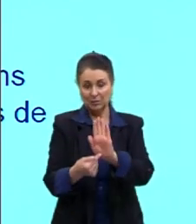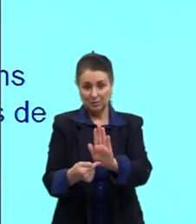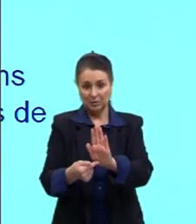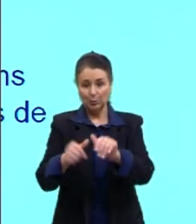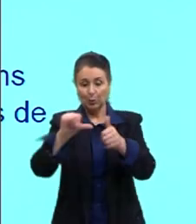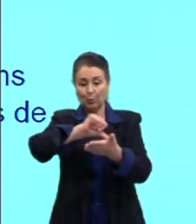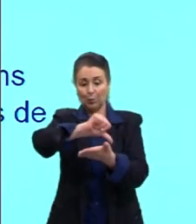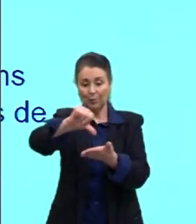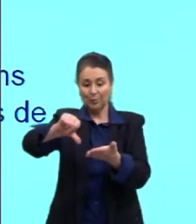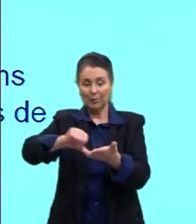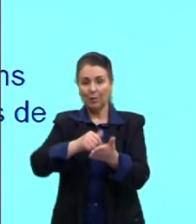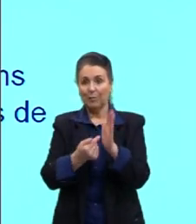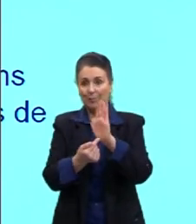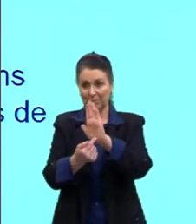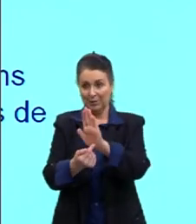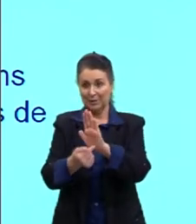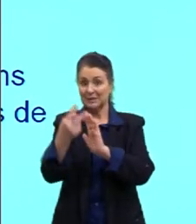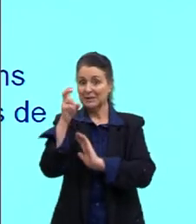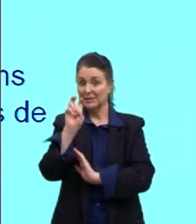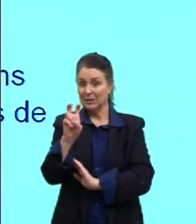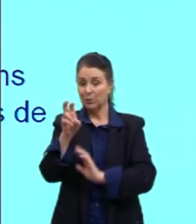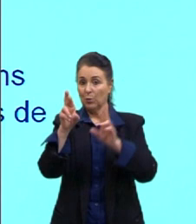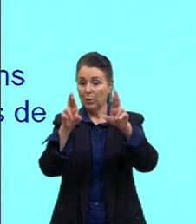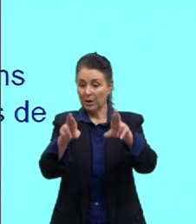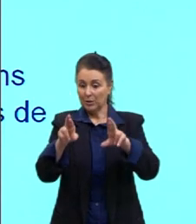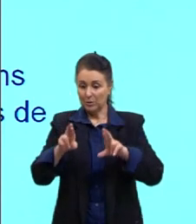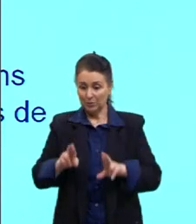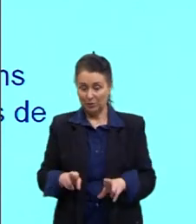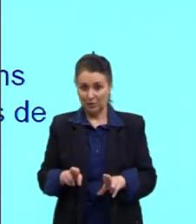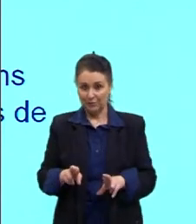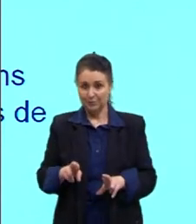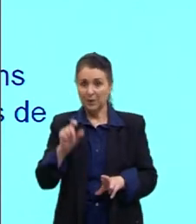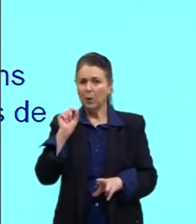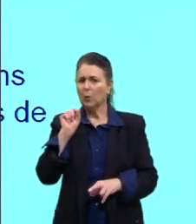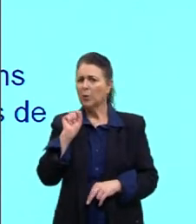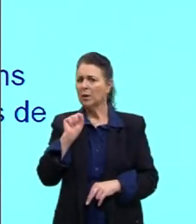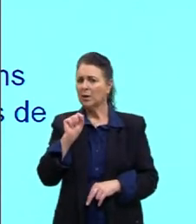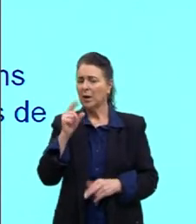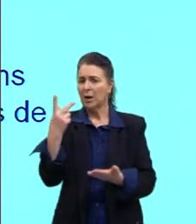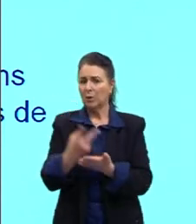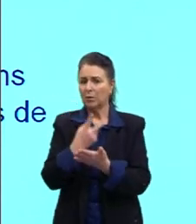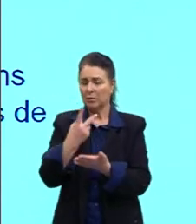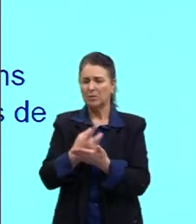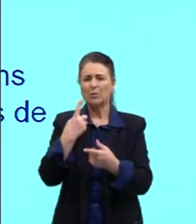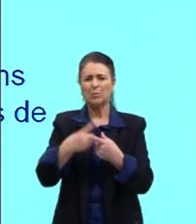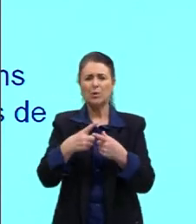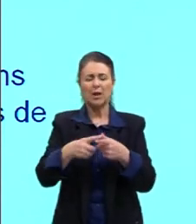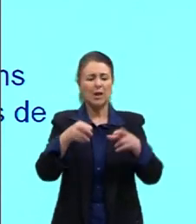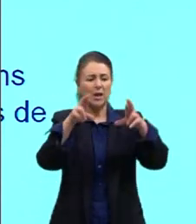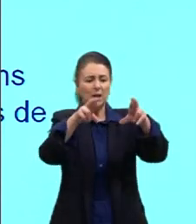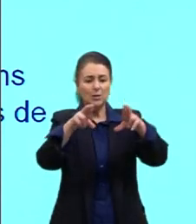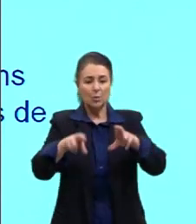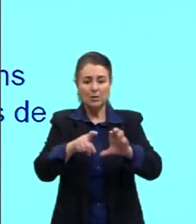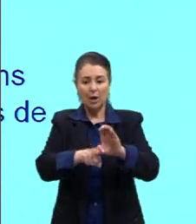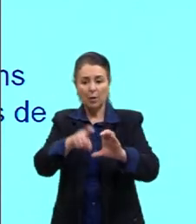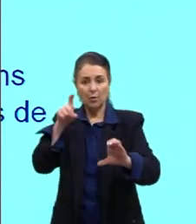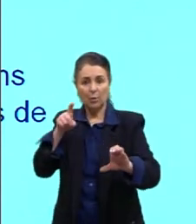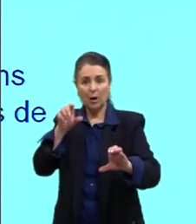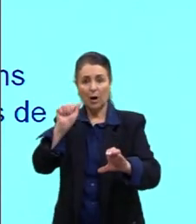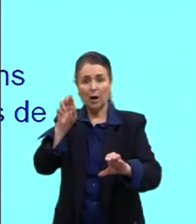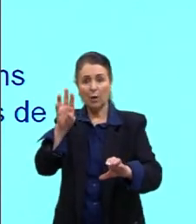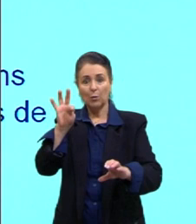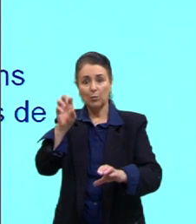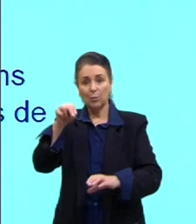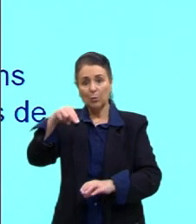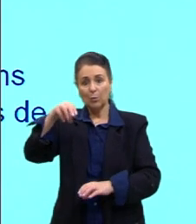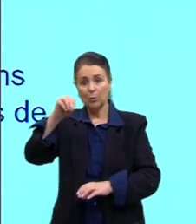o mapa aí mostra bem direitinho para vocês. O acontece com essas... Por que são regiões autônomas, que eles chamam? Quando você tem